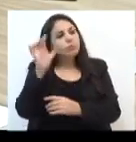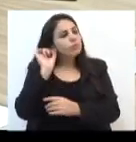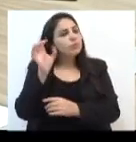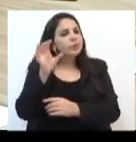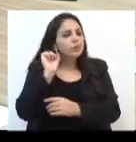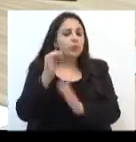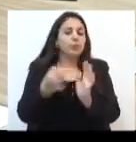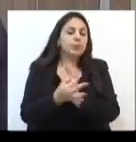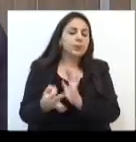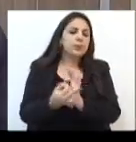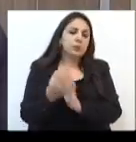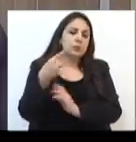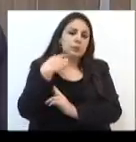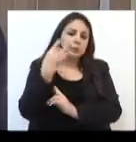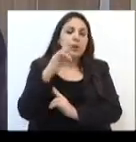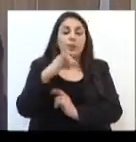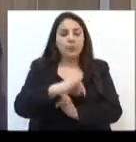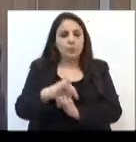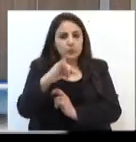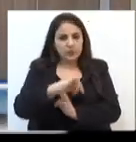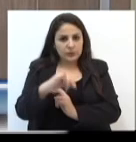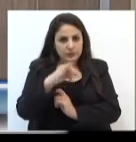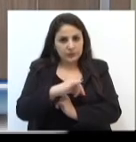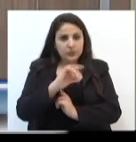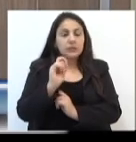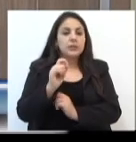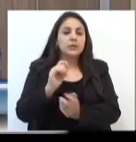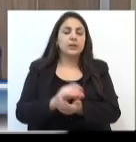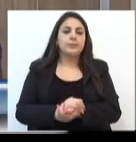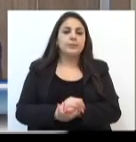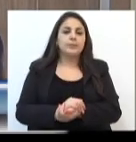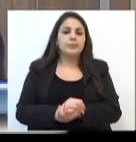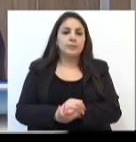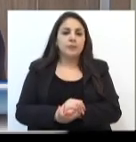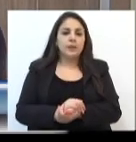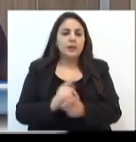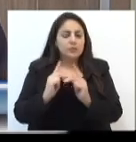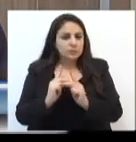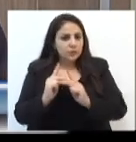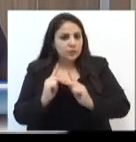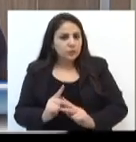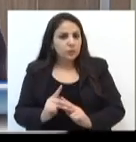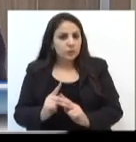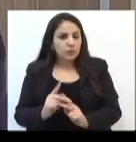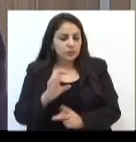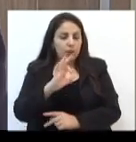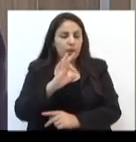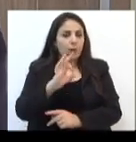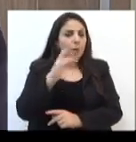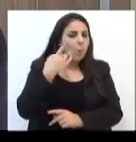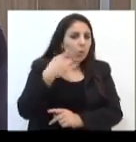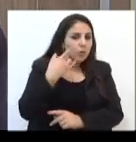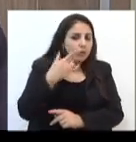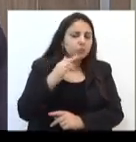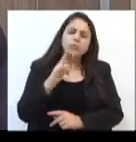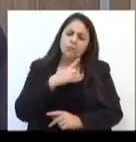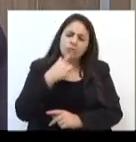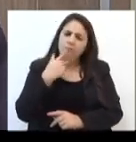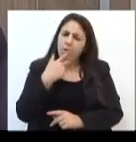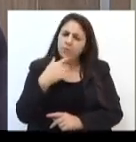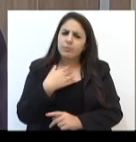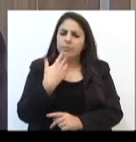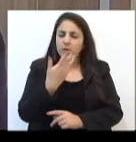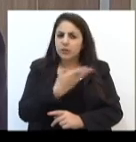deputados. É muito importante que os agentes políticos estejam aqui nos dizendo